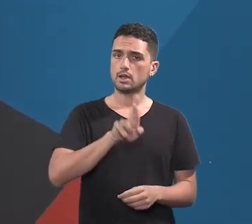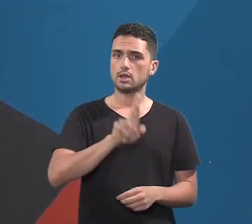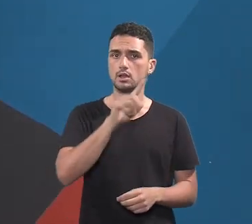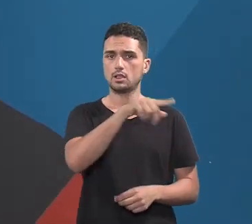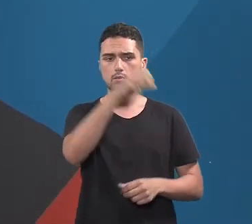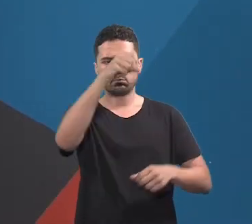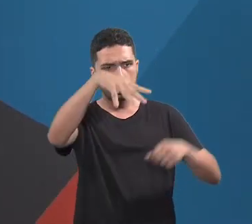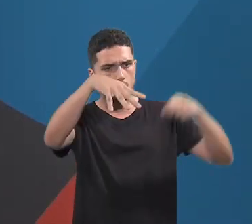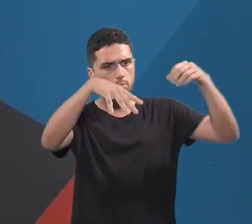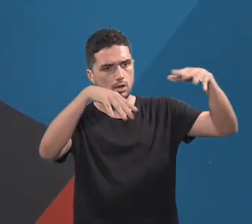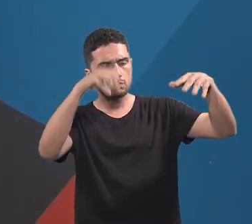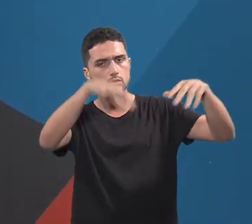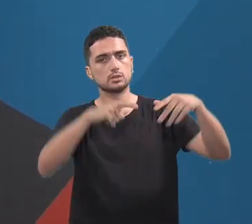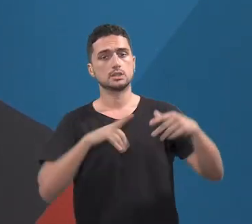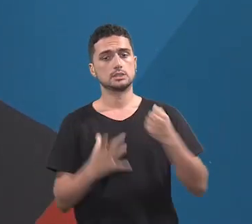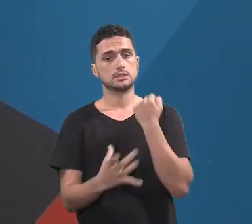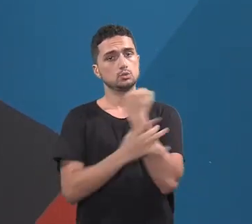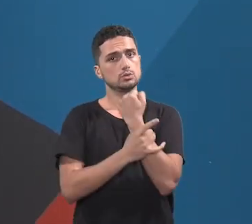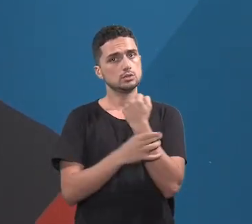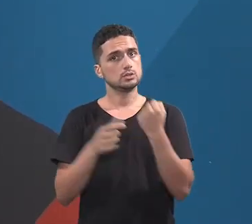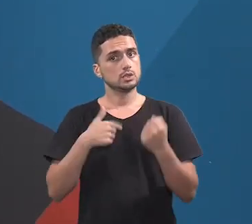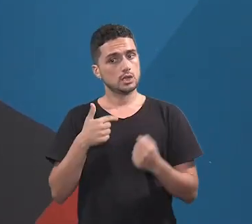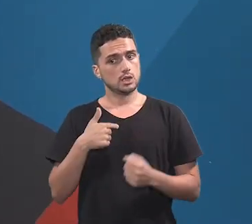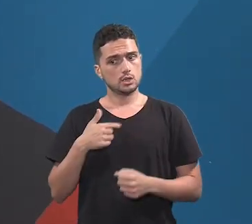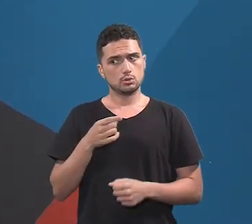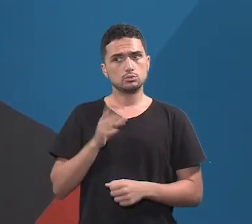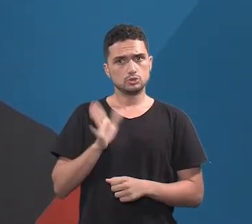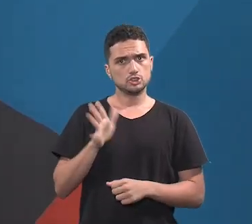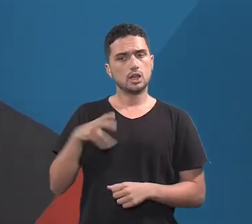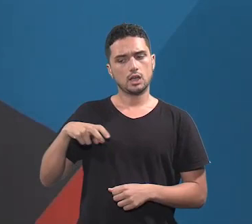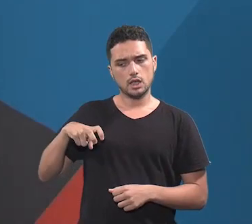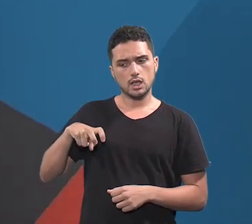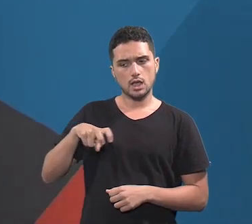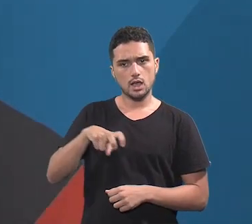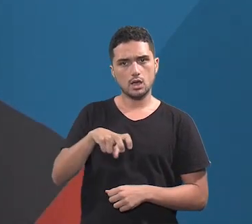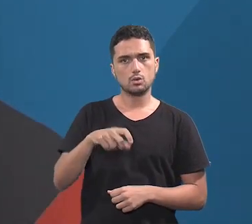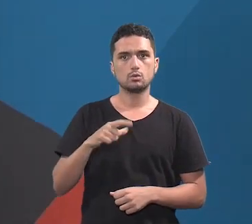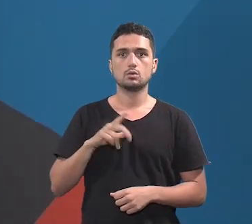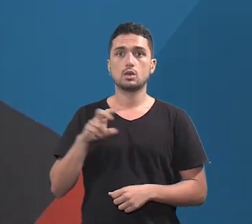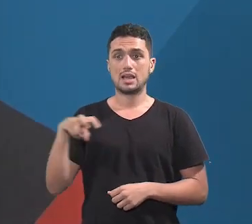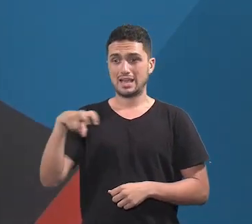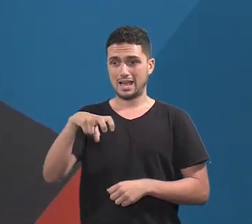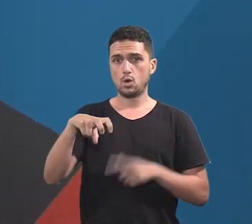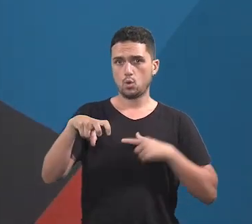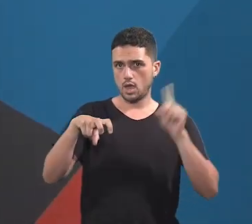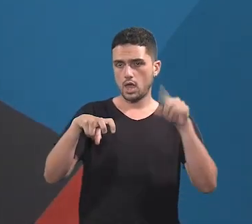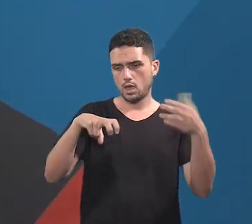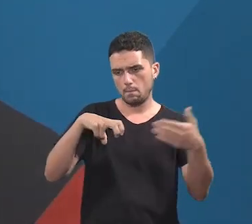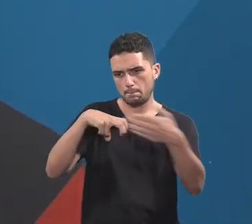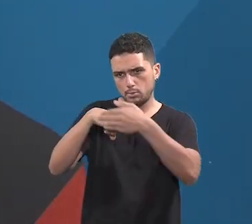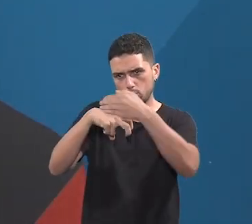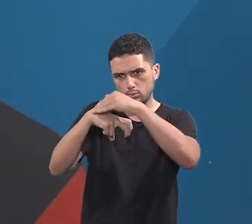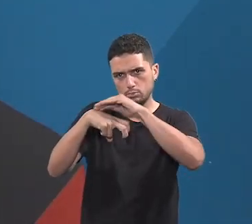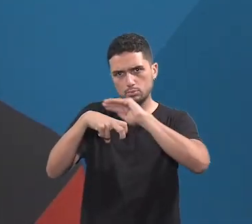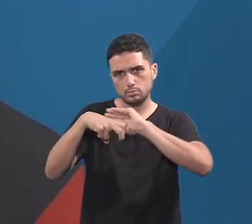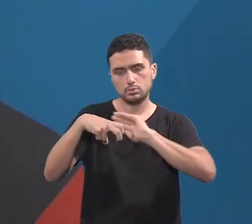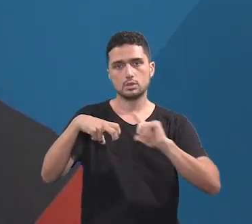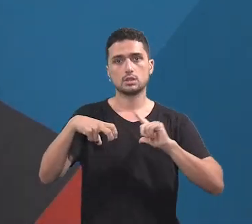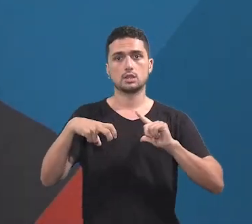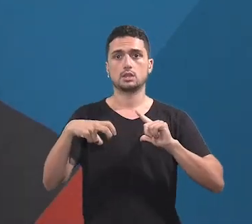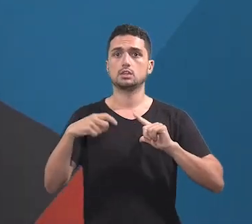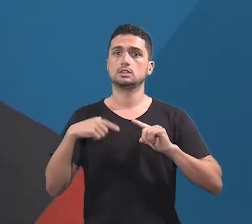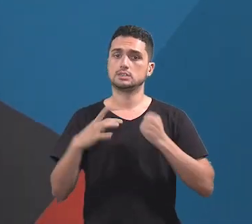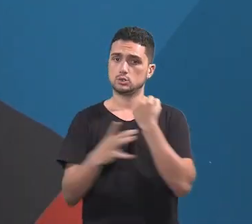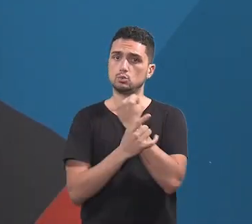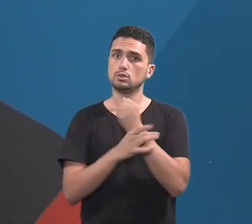segurança e possam ter paz quando passar ali. Eu passei ali e confesso a você que com o carro blindado e com segurança dentro do carro,